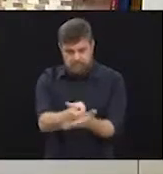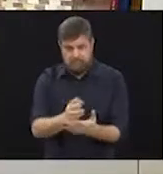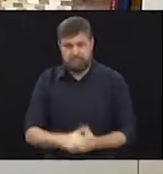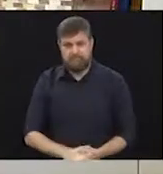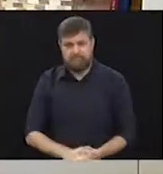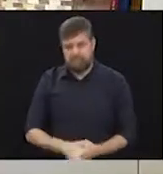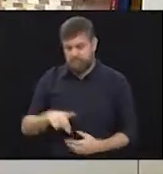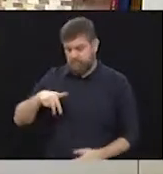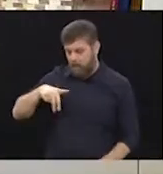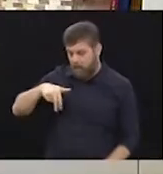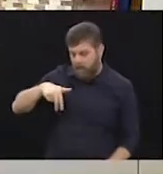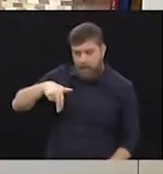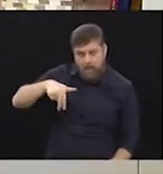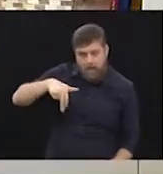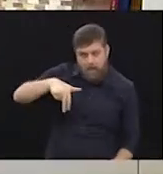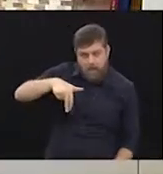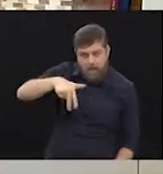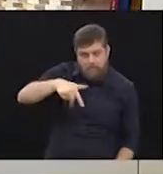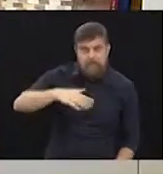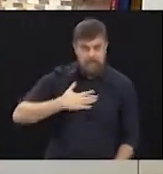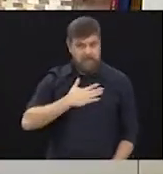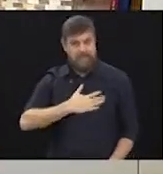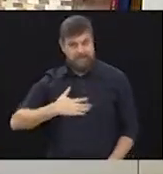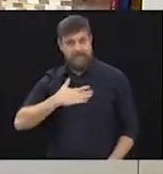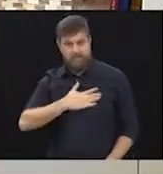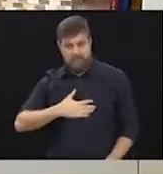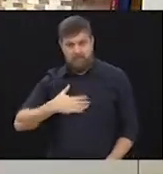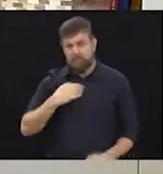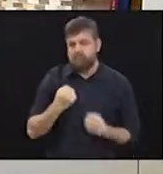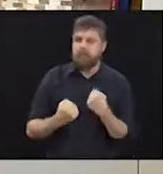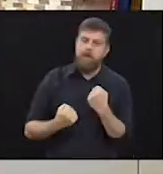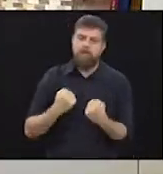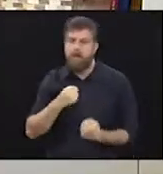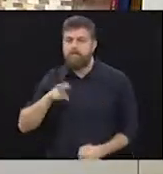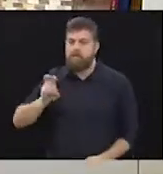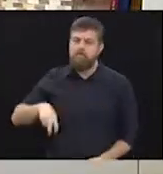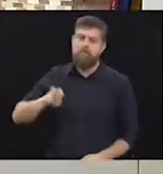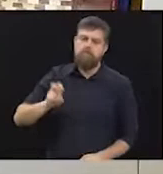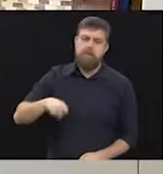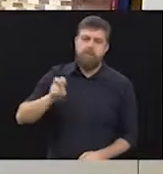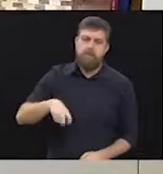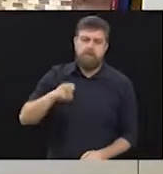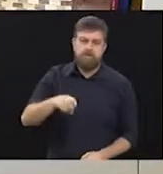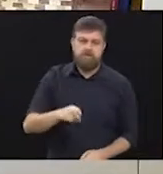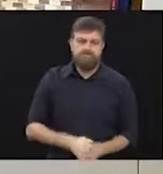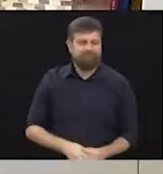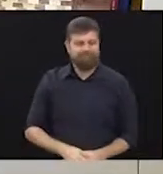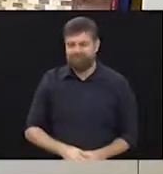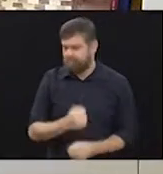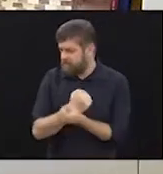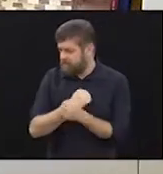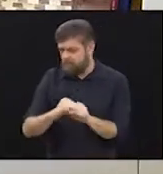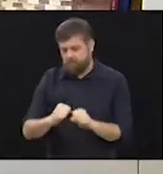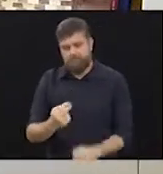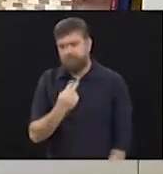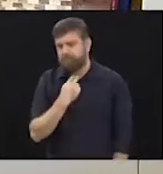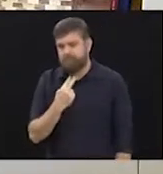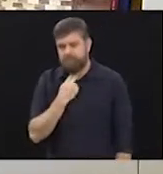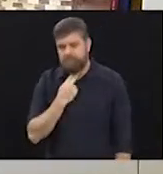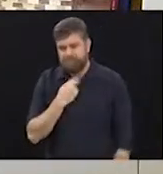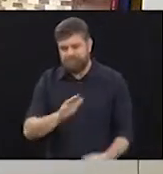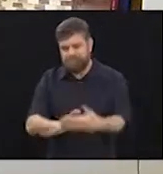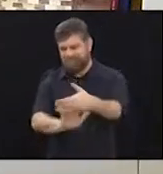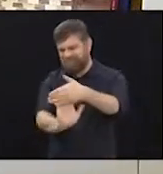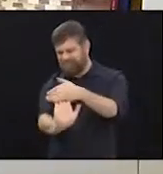Até a caminhada, que é uma coisa que eu gosto de fazer, que eu gostava muito, não dava. O